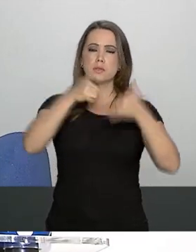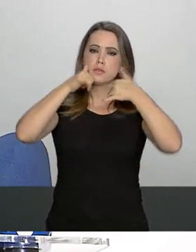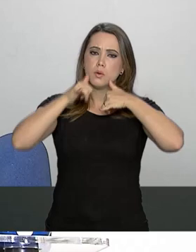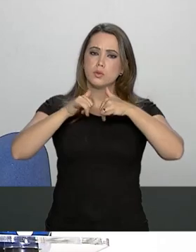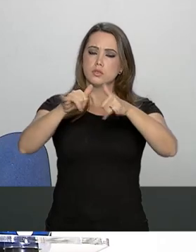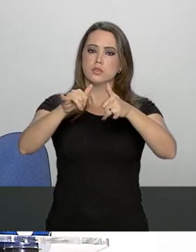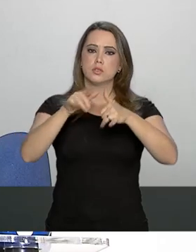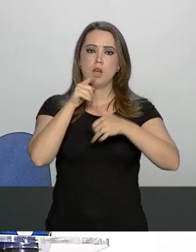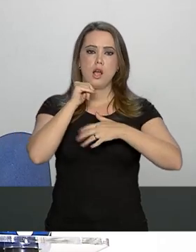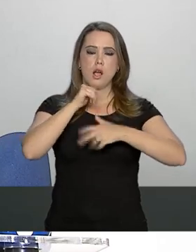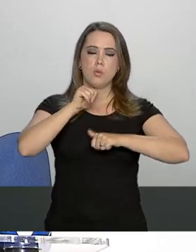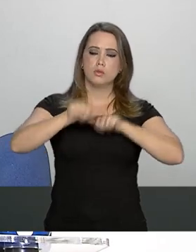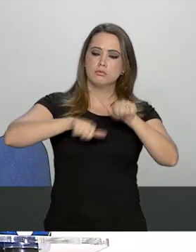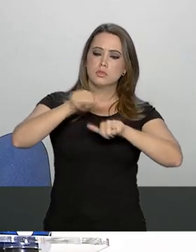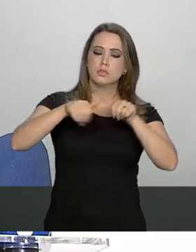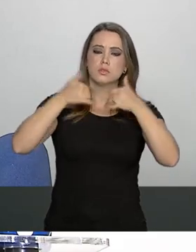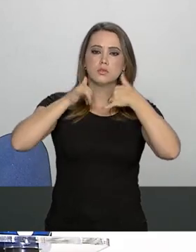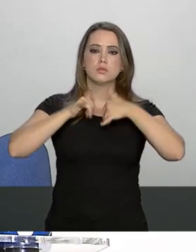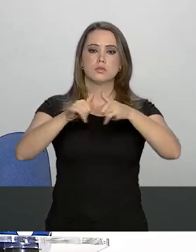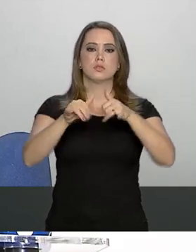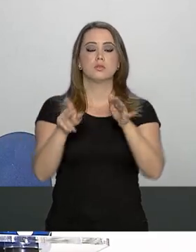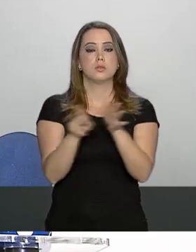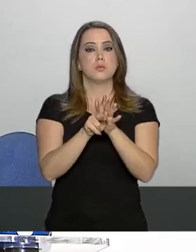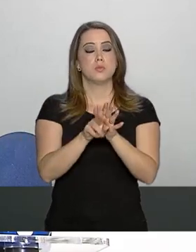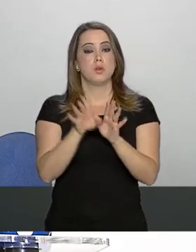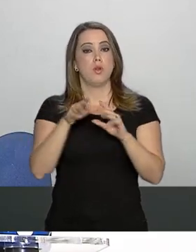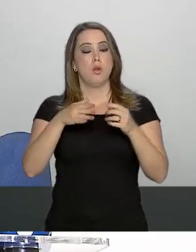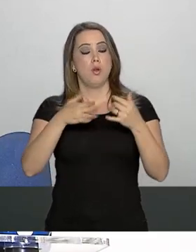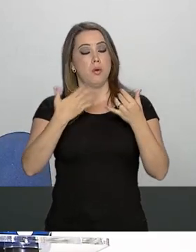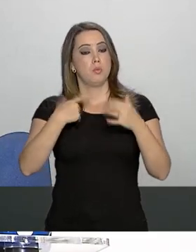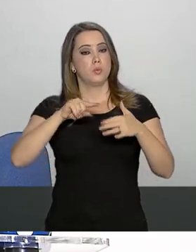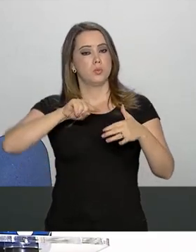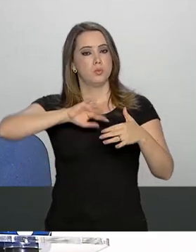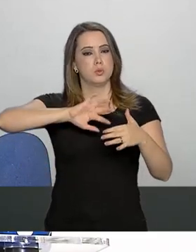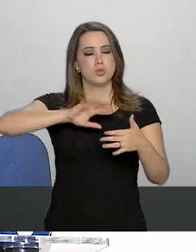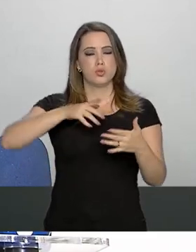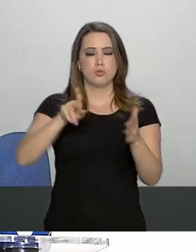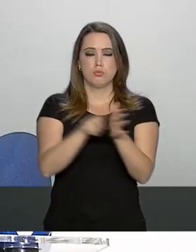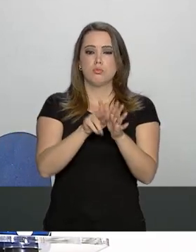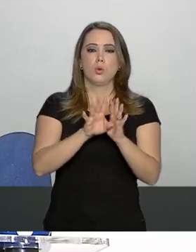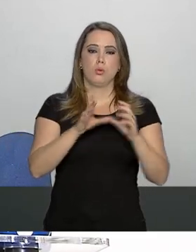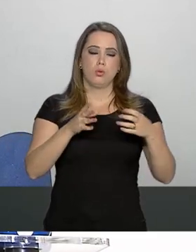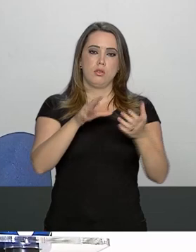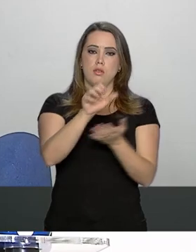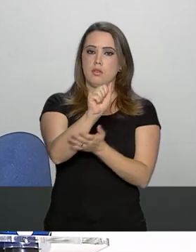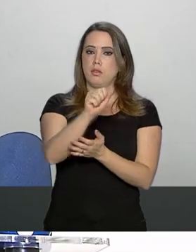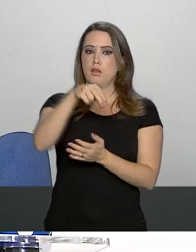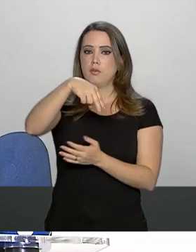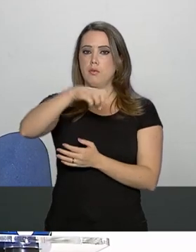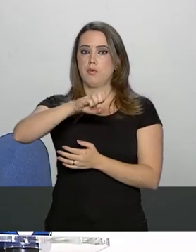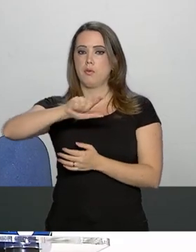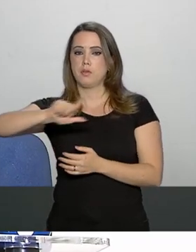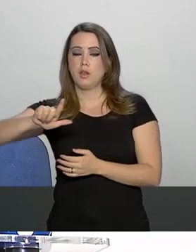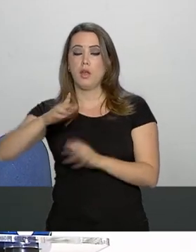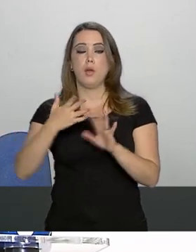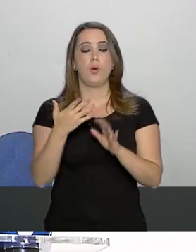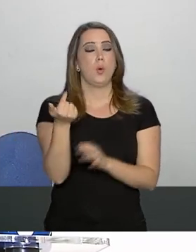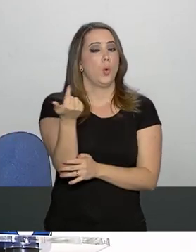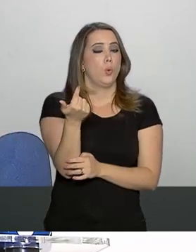ação do Ministério das Minas e Energia e da ANEL. Não houve deposição